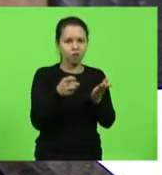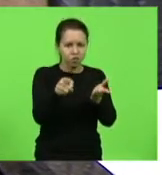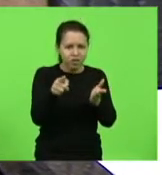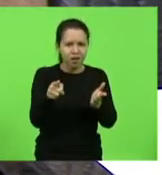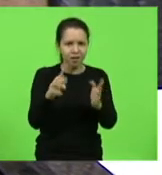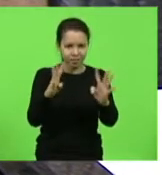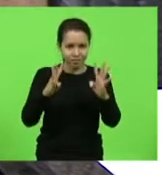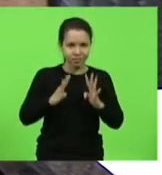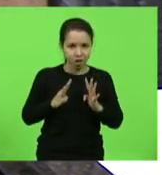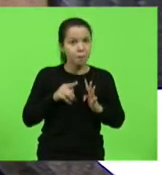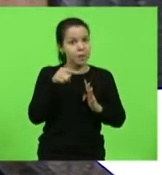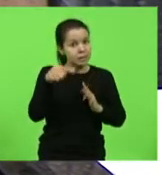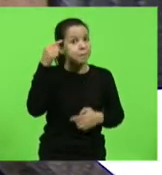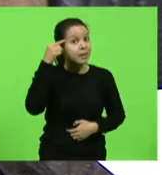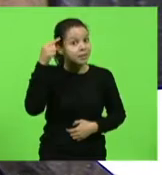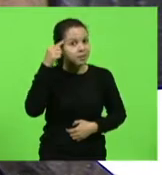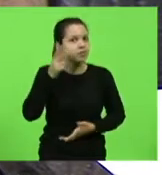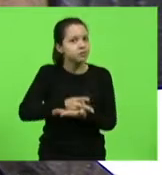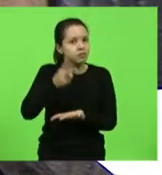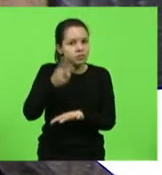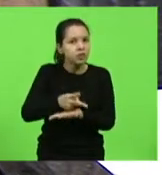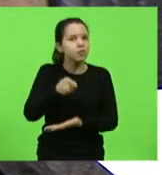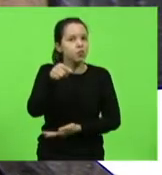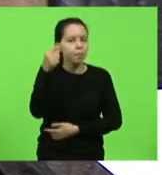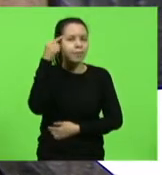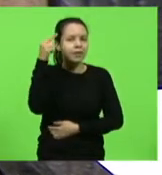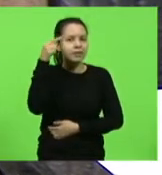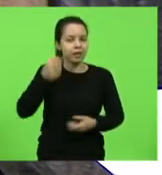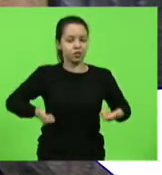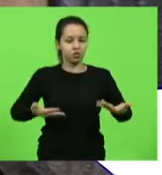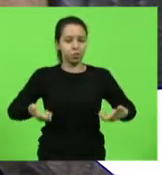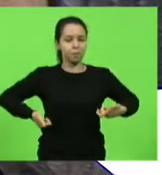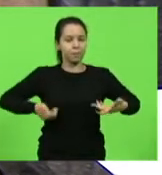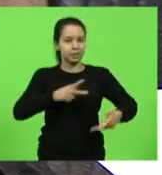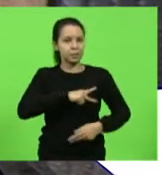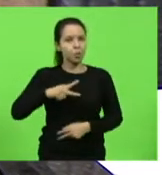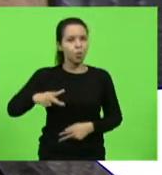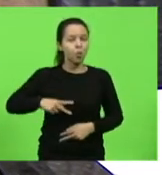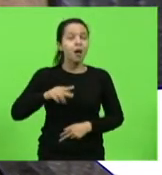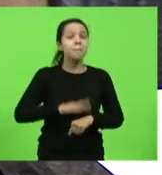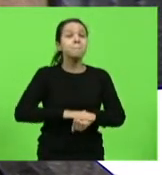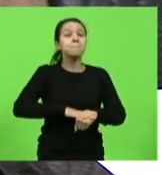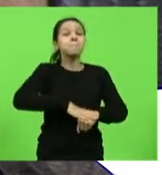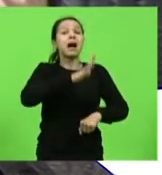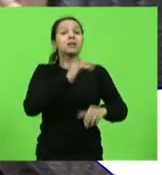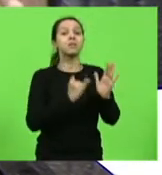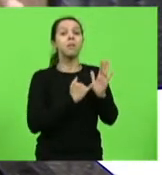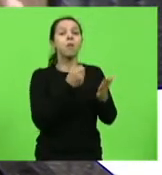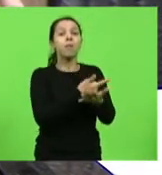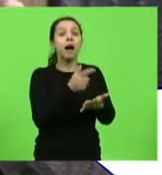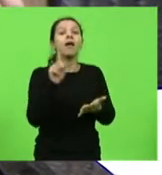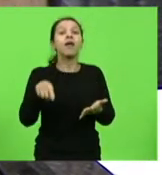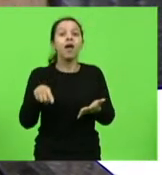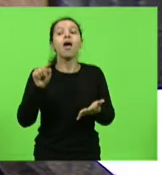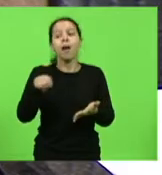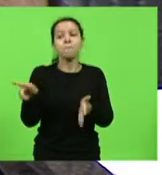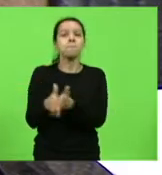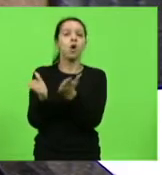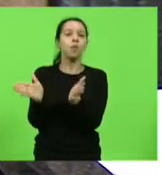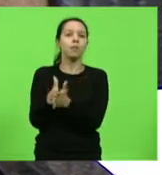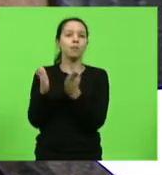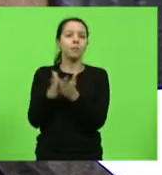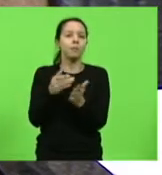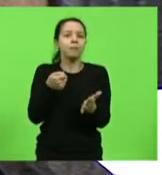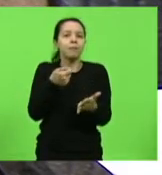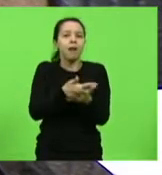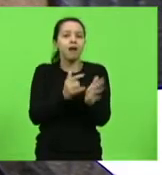tem que ter isso na sua cabeça sempre quando pensar em despesa pública. Quem paga mais impostos no Brasil é pobre. O pobre paga a